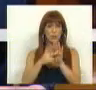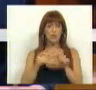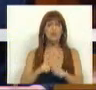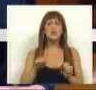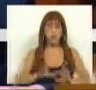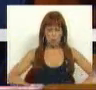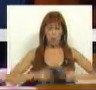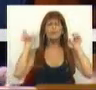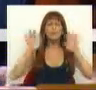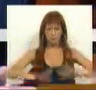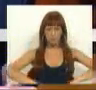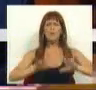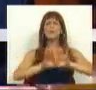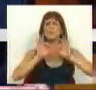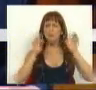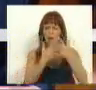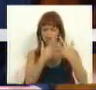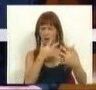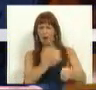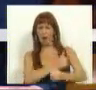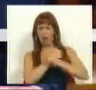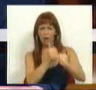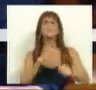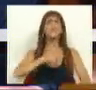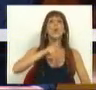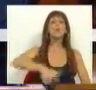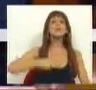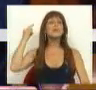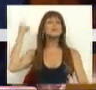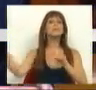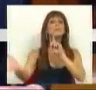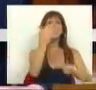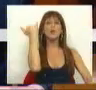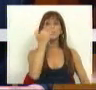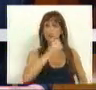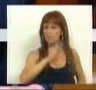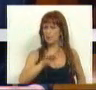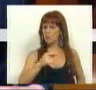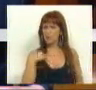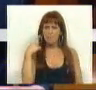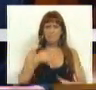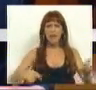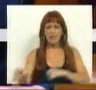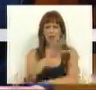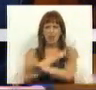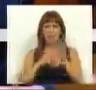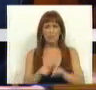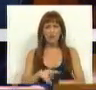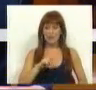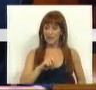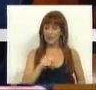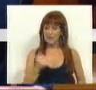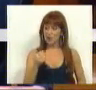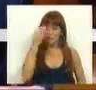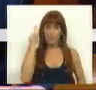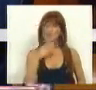os progressos são igualmente notáveis. Portugal atingiu em 2010 a média europeia com 35